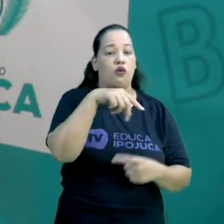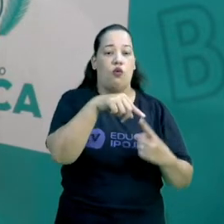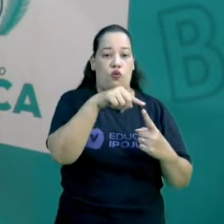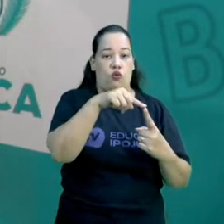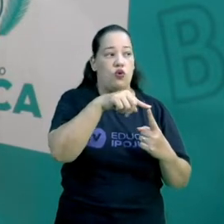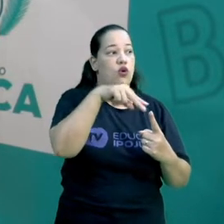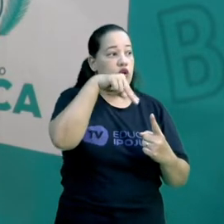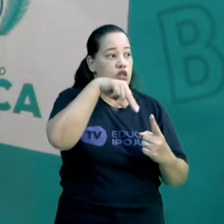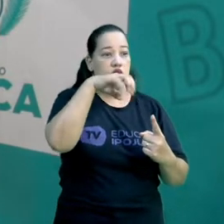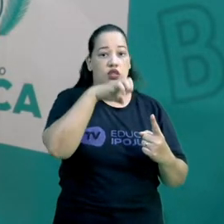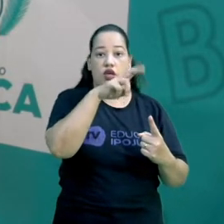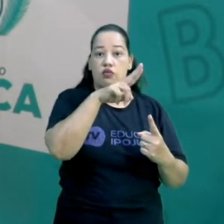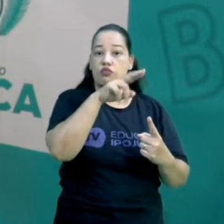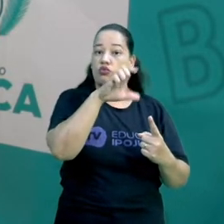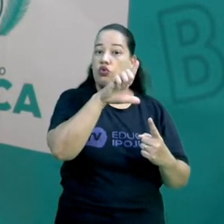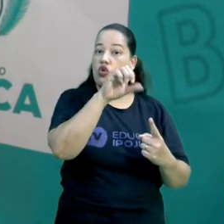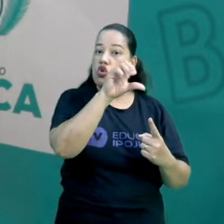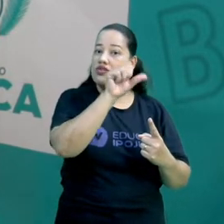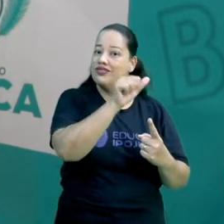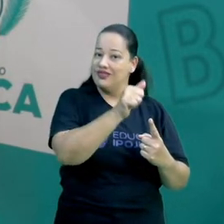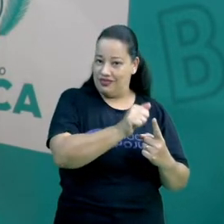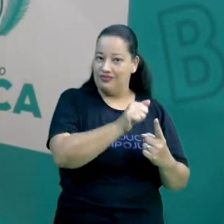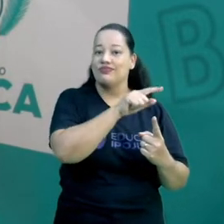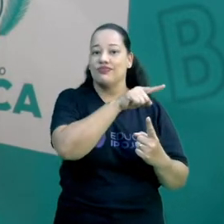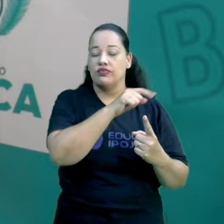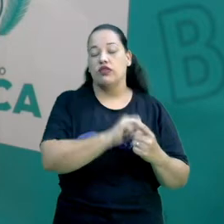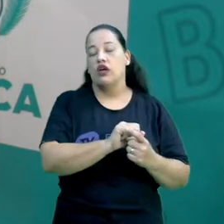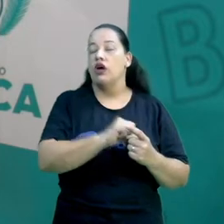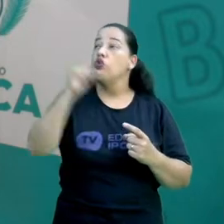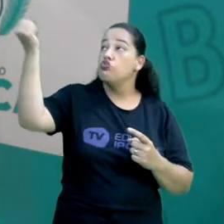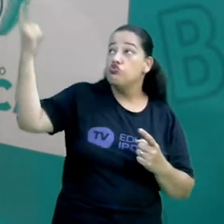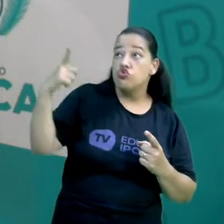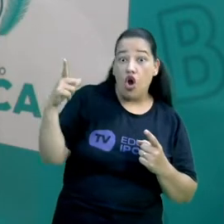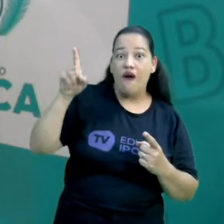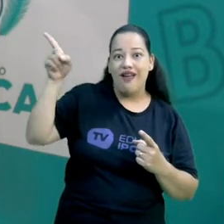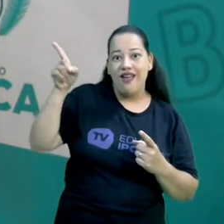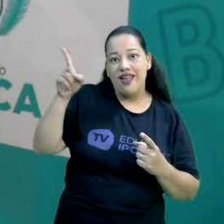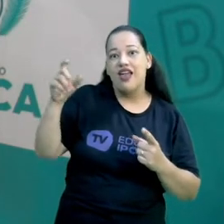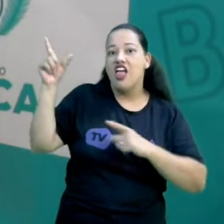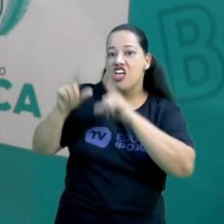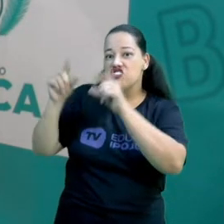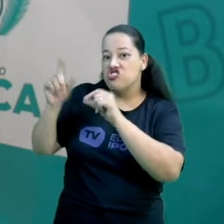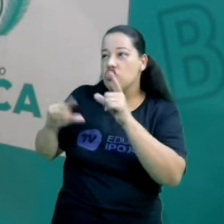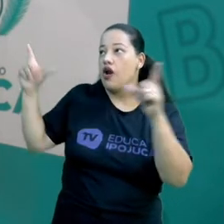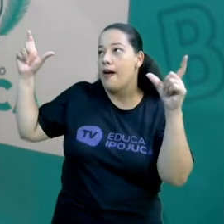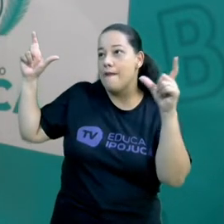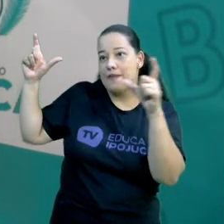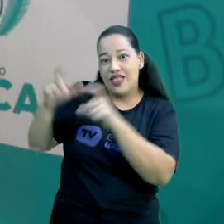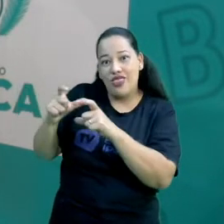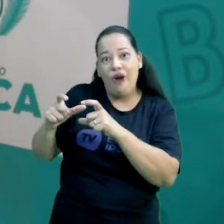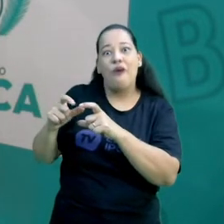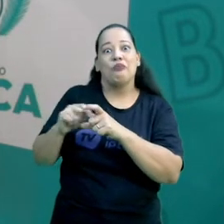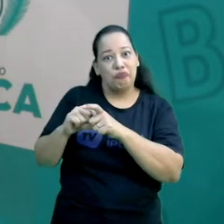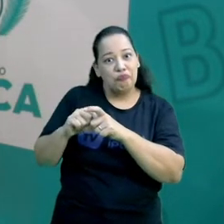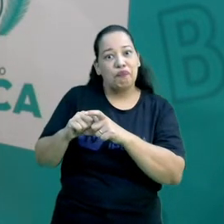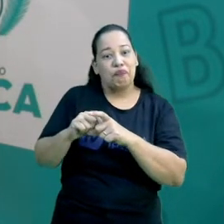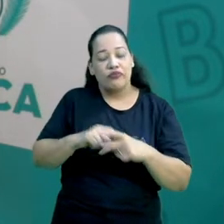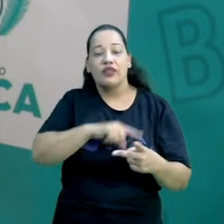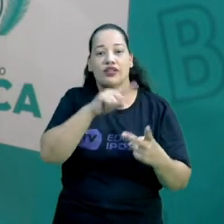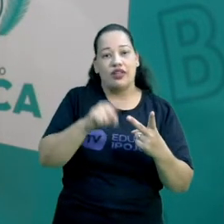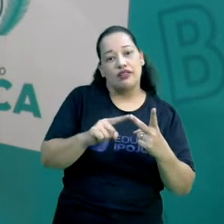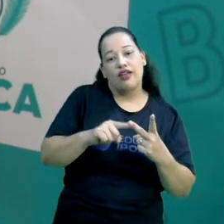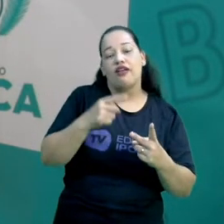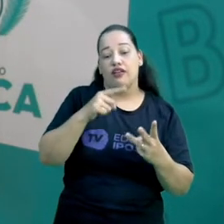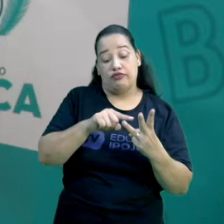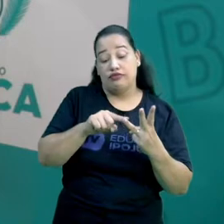nosso Sol, por incrível que pareça, é considerado uma das menores estrelas existentes, que é chamada de estrela anã. Gigante vermelha,